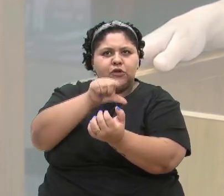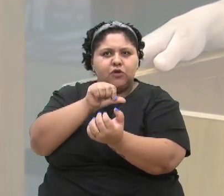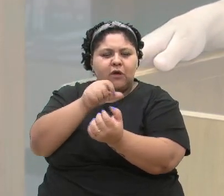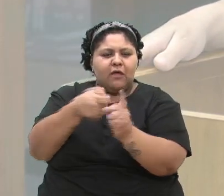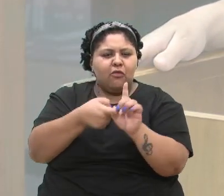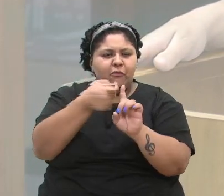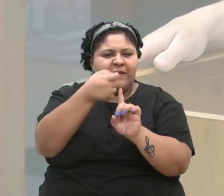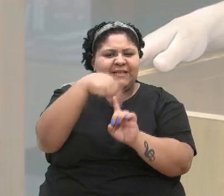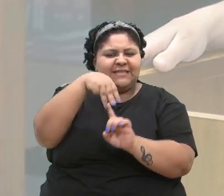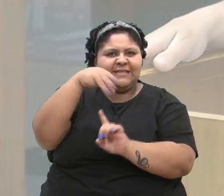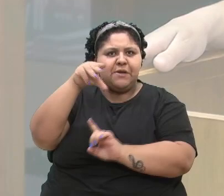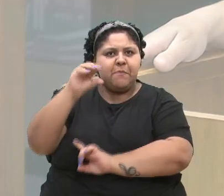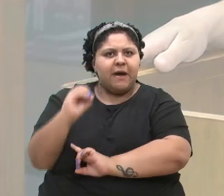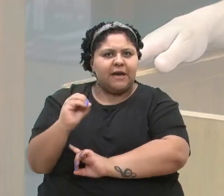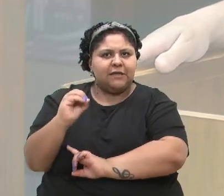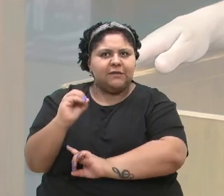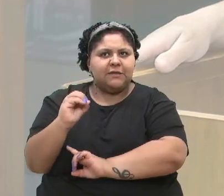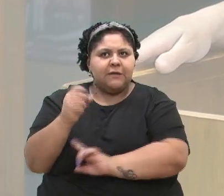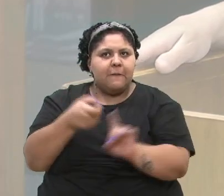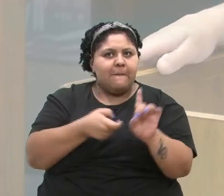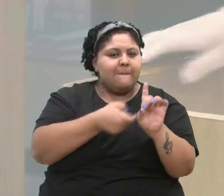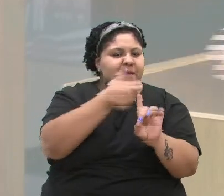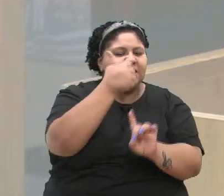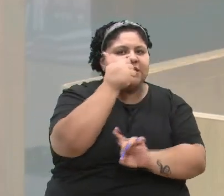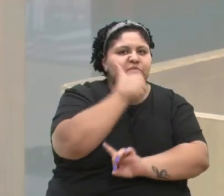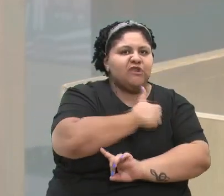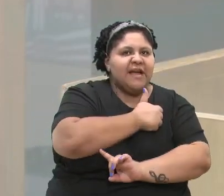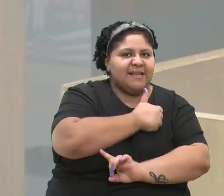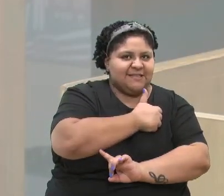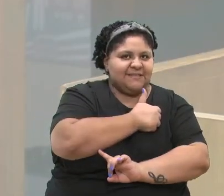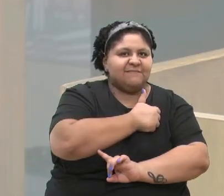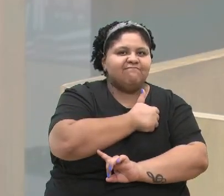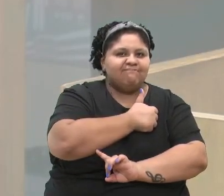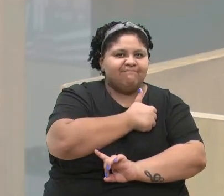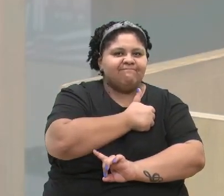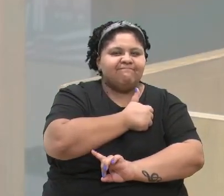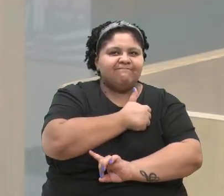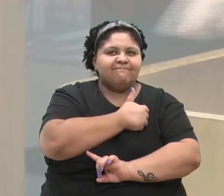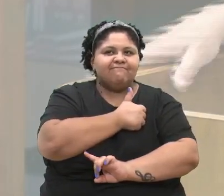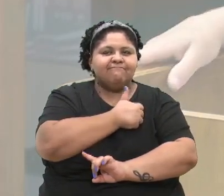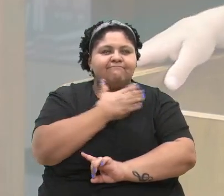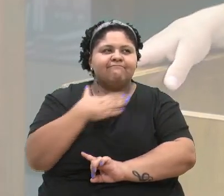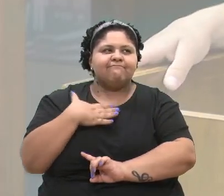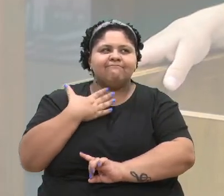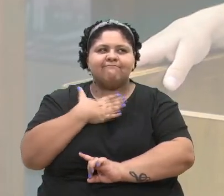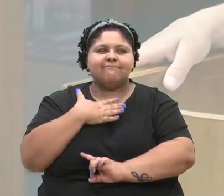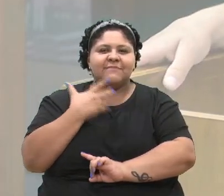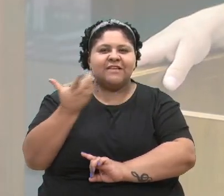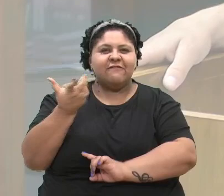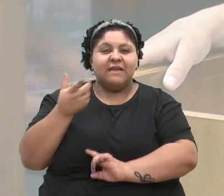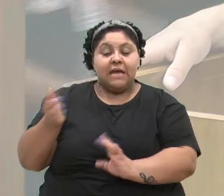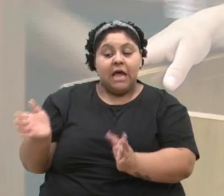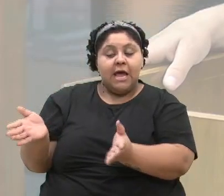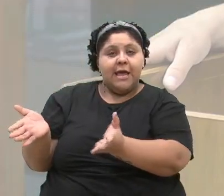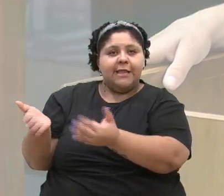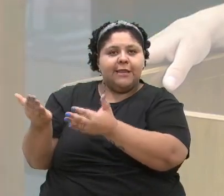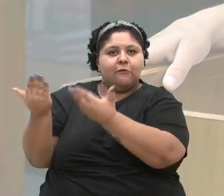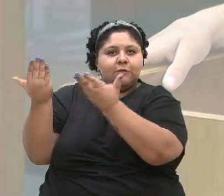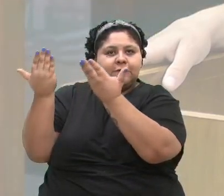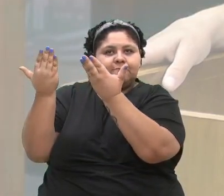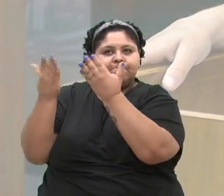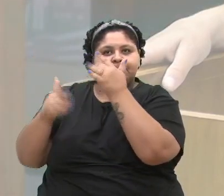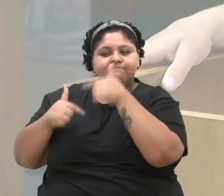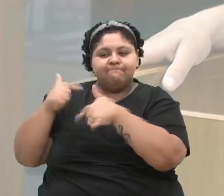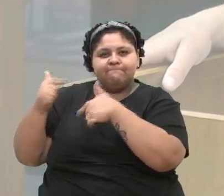março, mês das mulheres, nesse sentido eu queria enaltecer o